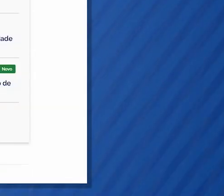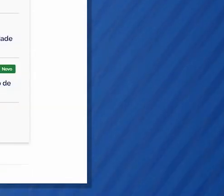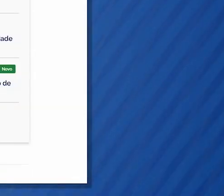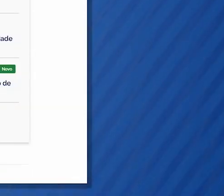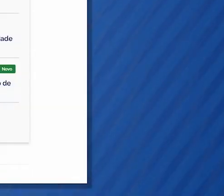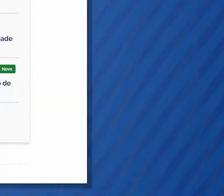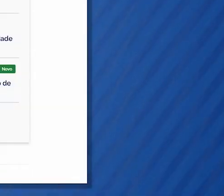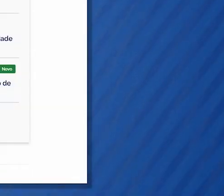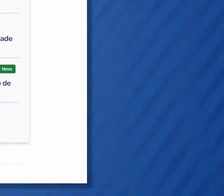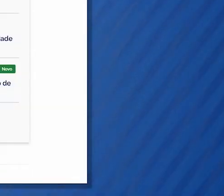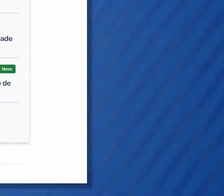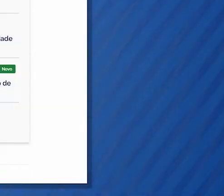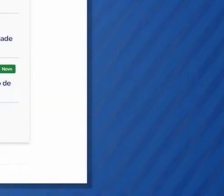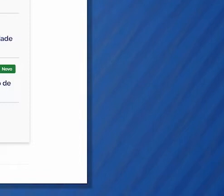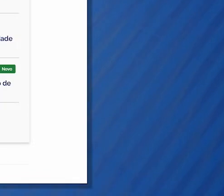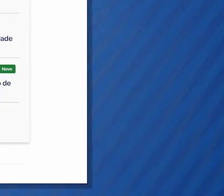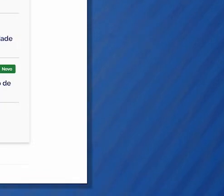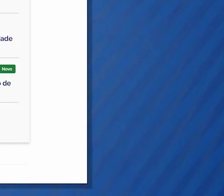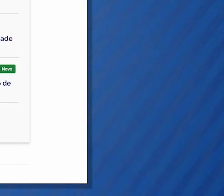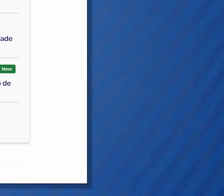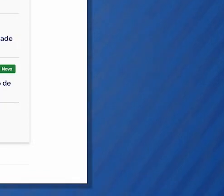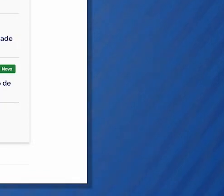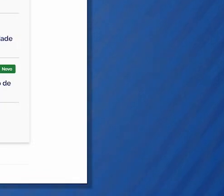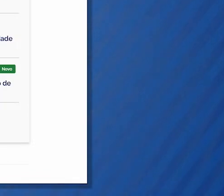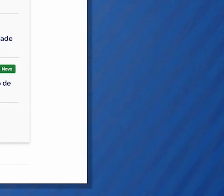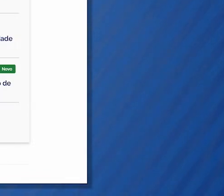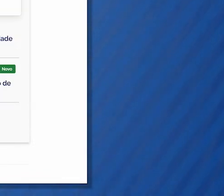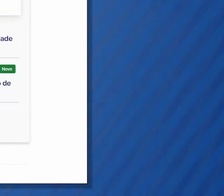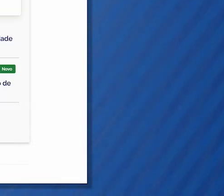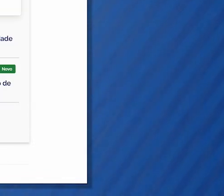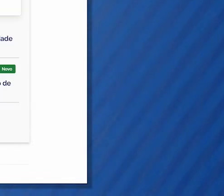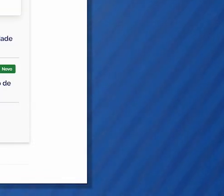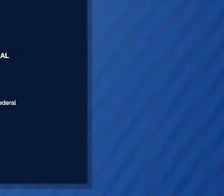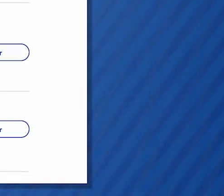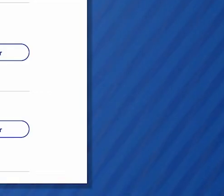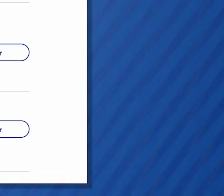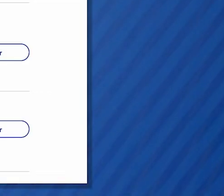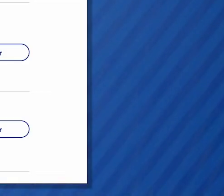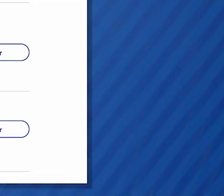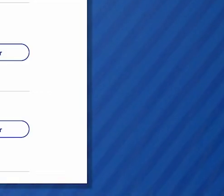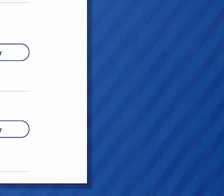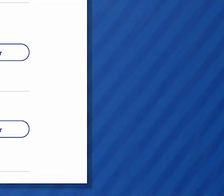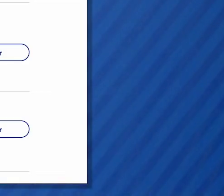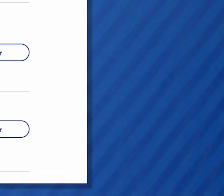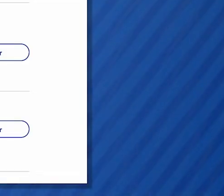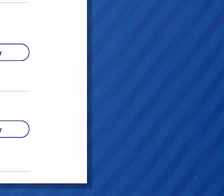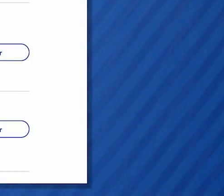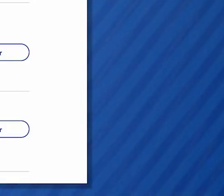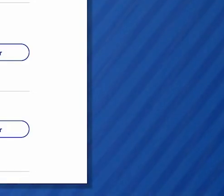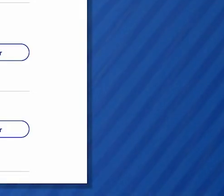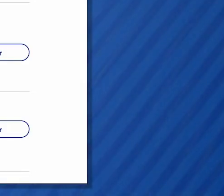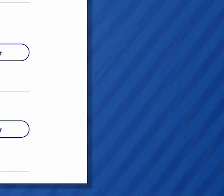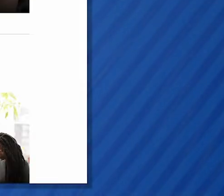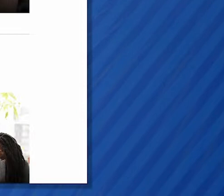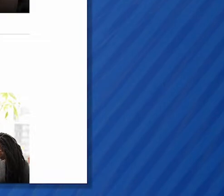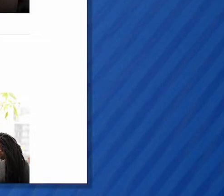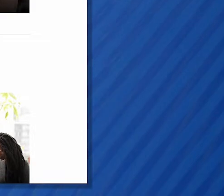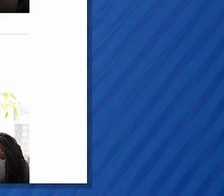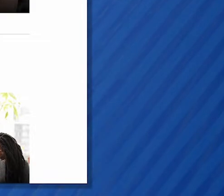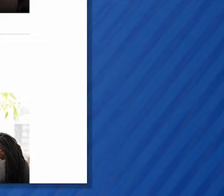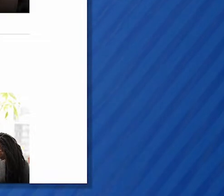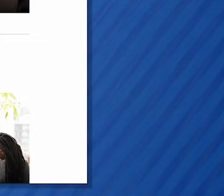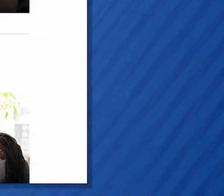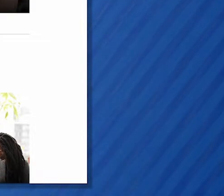e fácil. Basta acessar o portal gov.br na página inicial clique em iniciar e em seguida